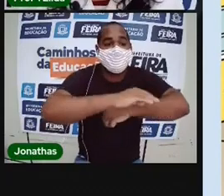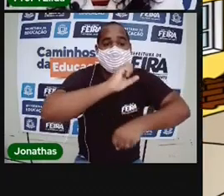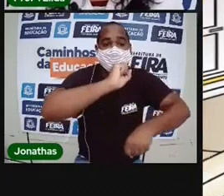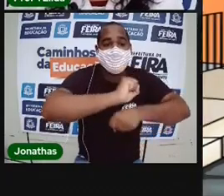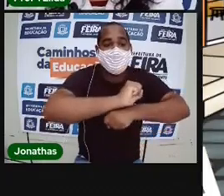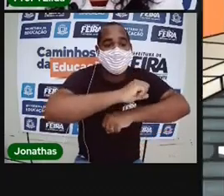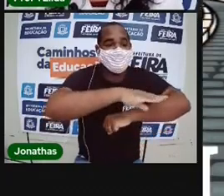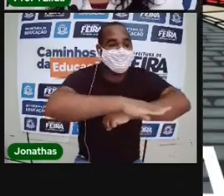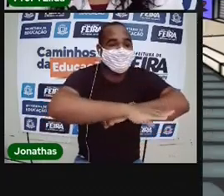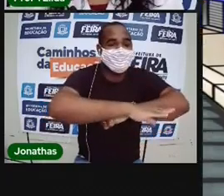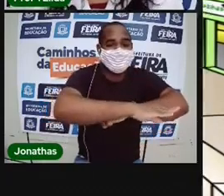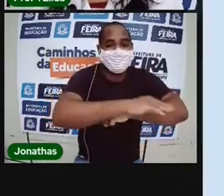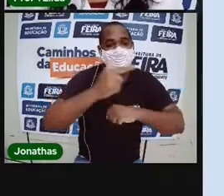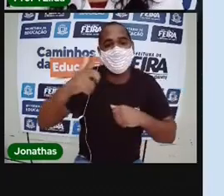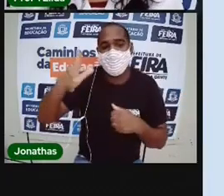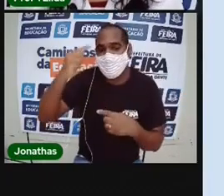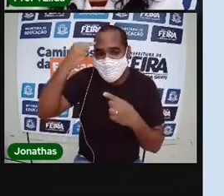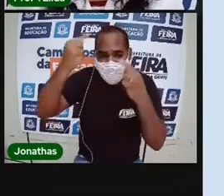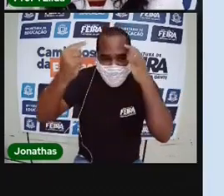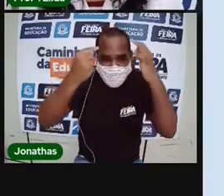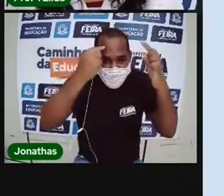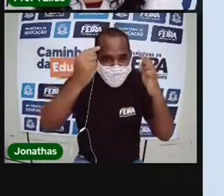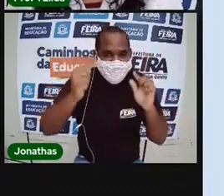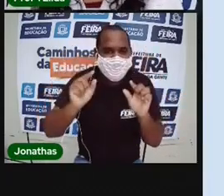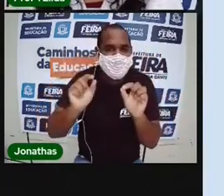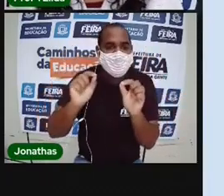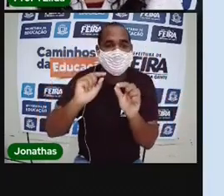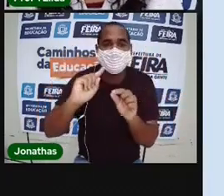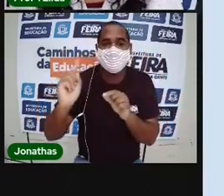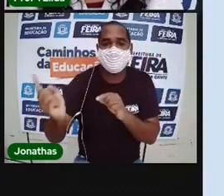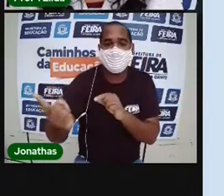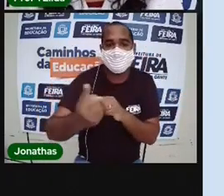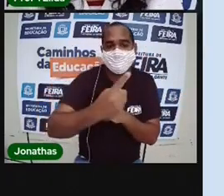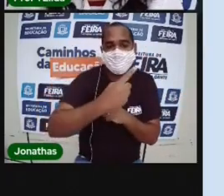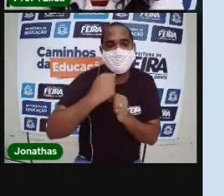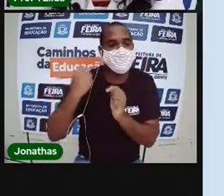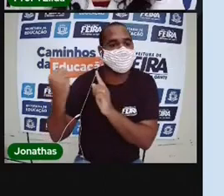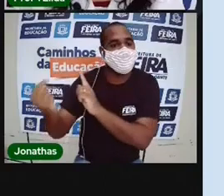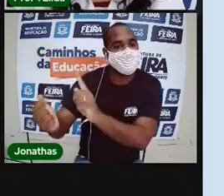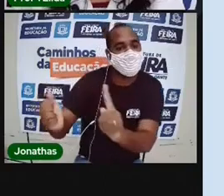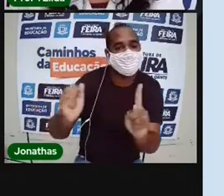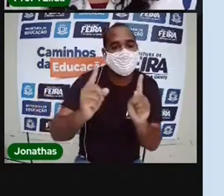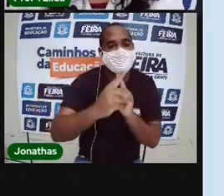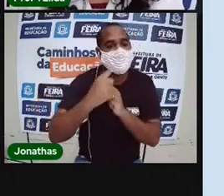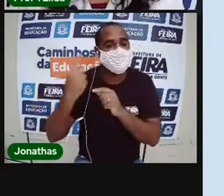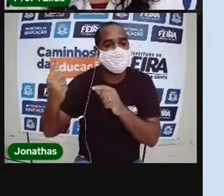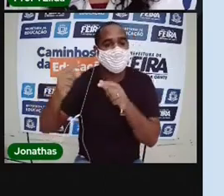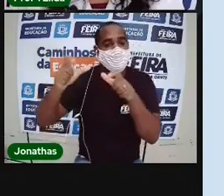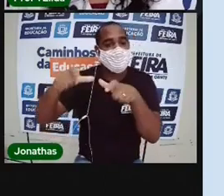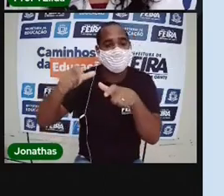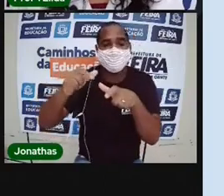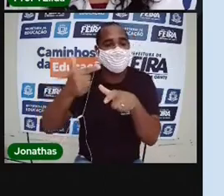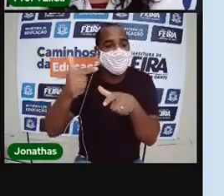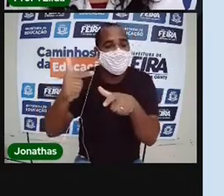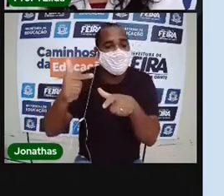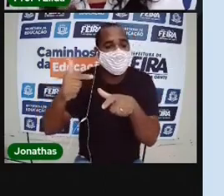Vamos para mais um adivinha. Dá muitas voltas, mas não sai do lugar.